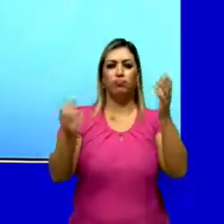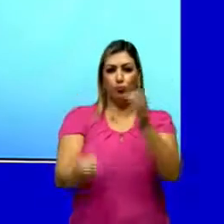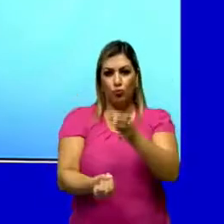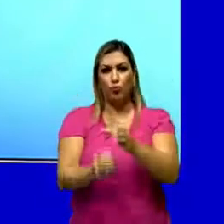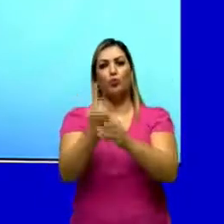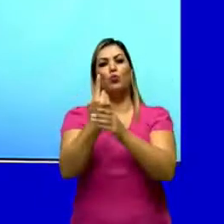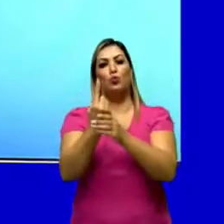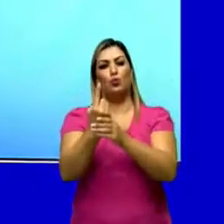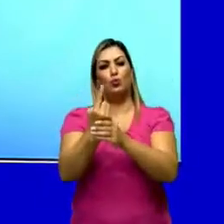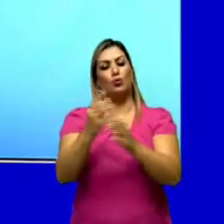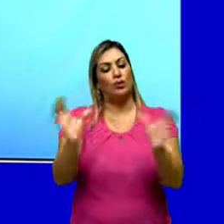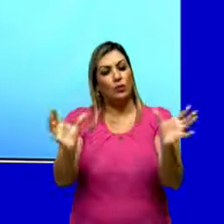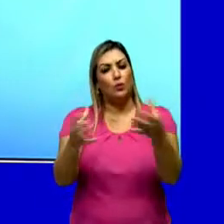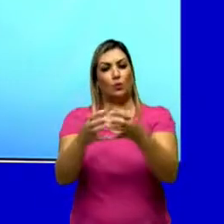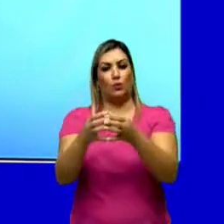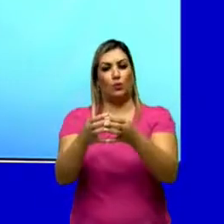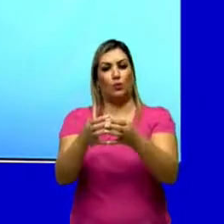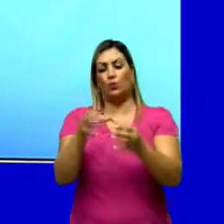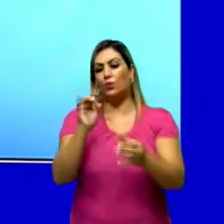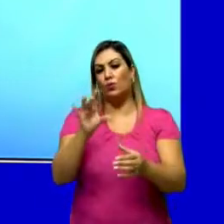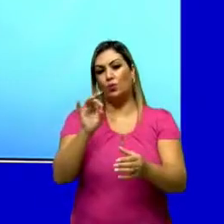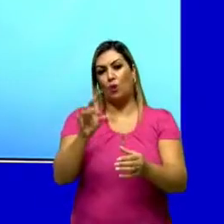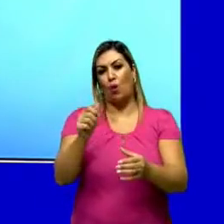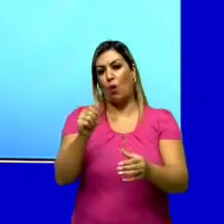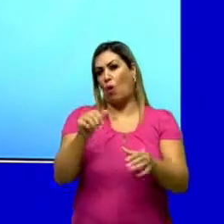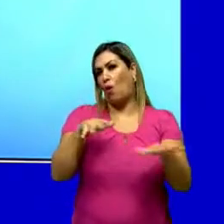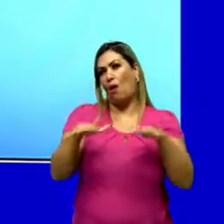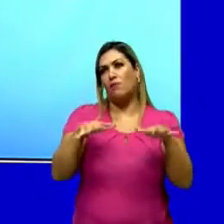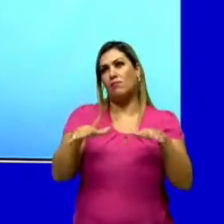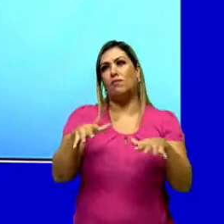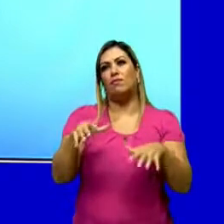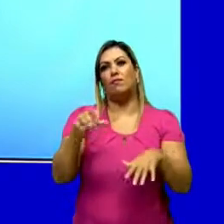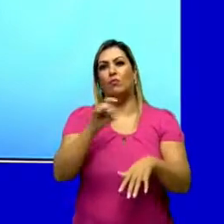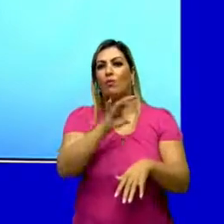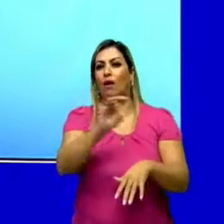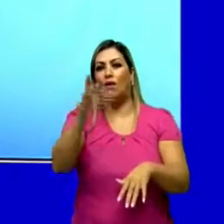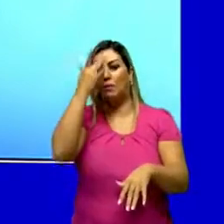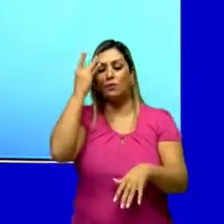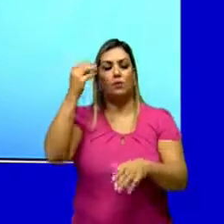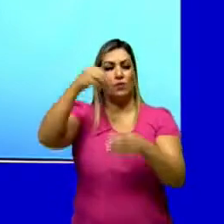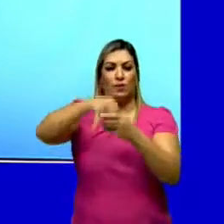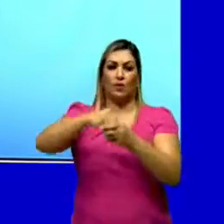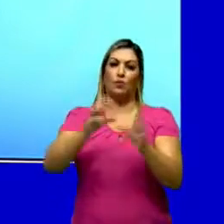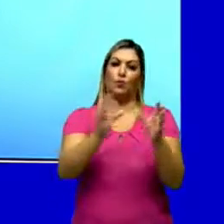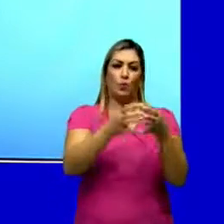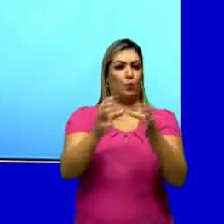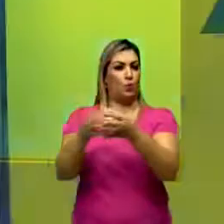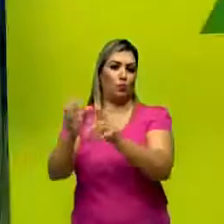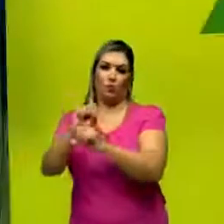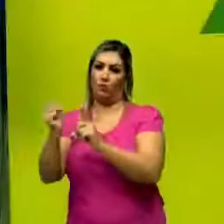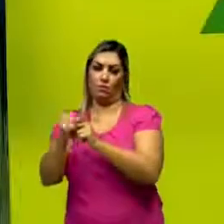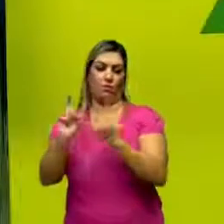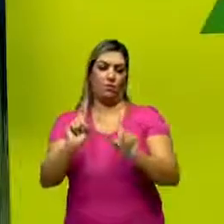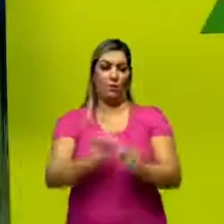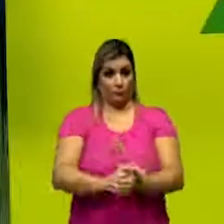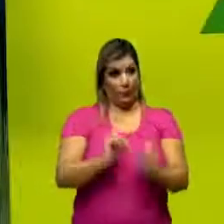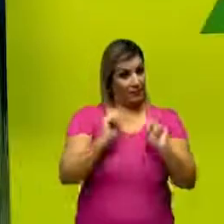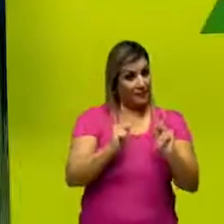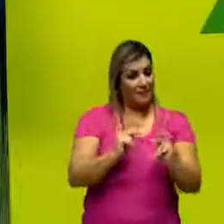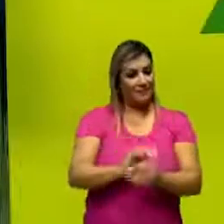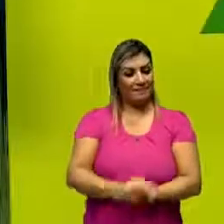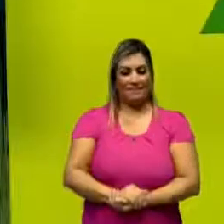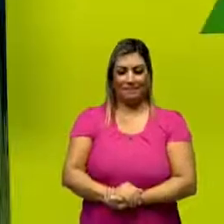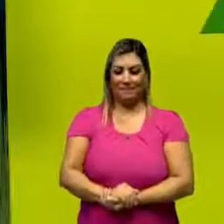surgir a partir daquele coletivo e não necessariamente da ação de cada indivíduo dentro daqueles grupos sociais. Beleza?